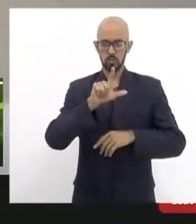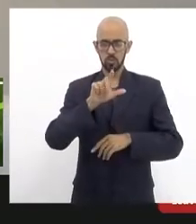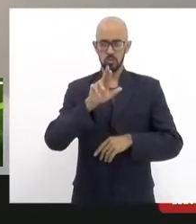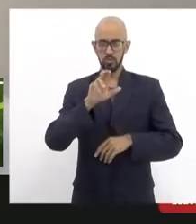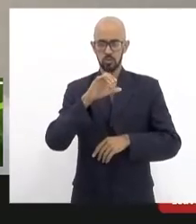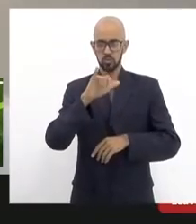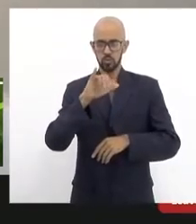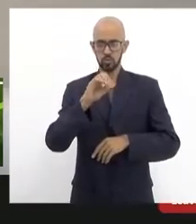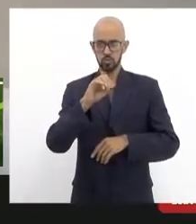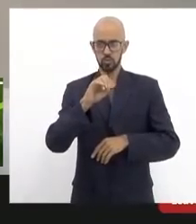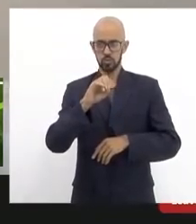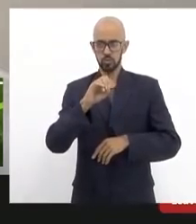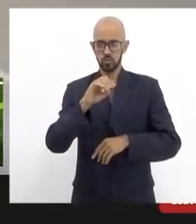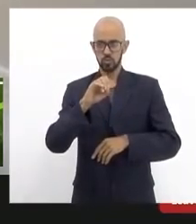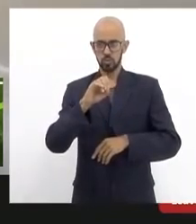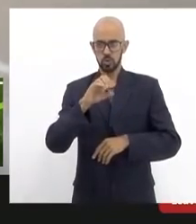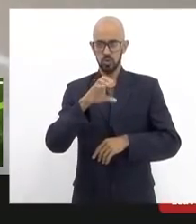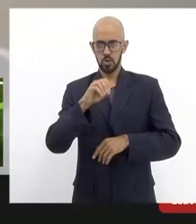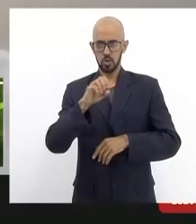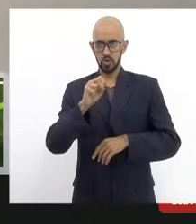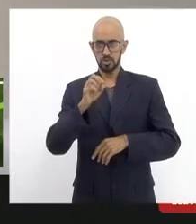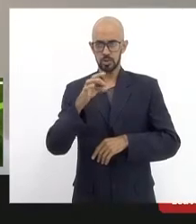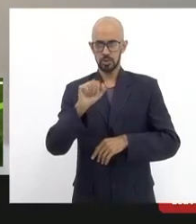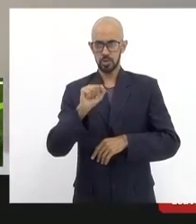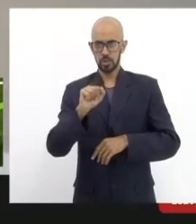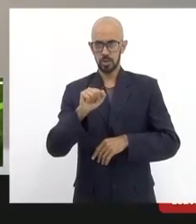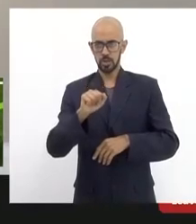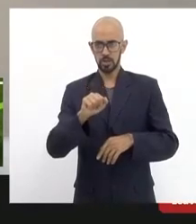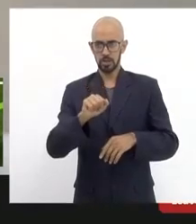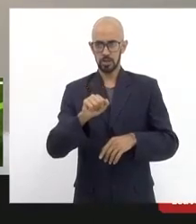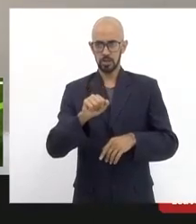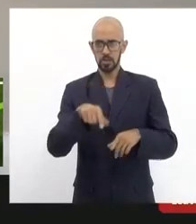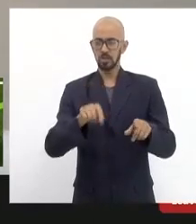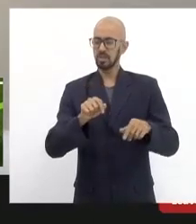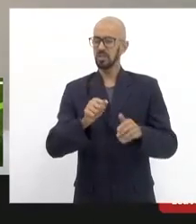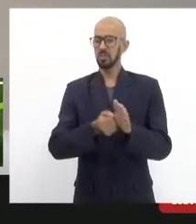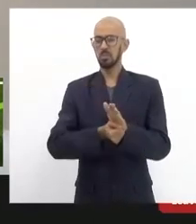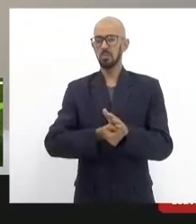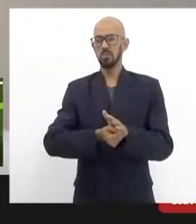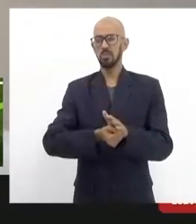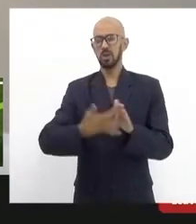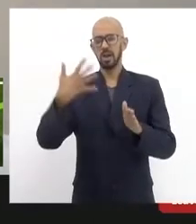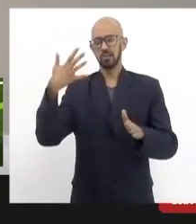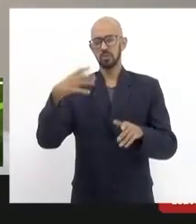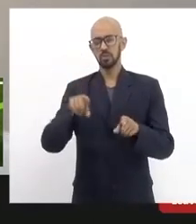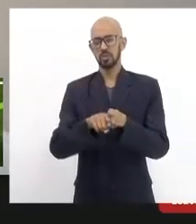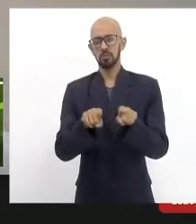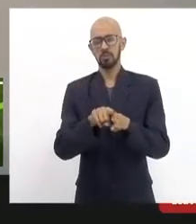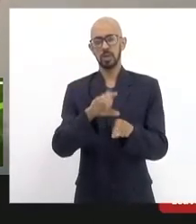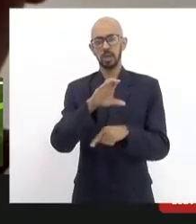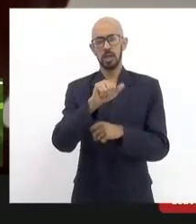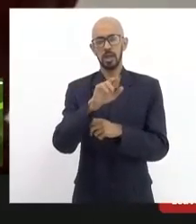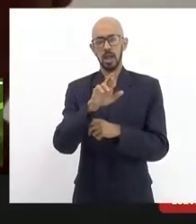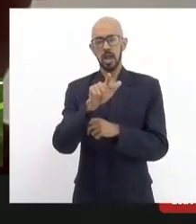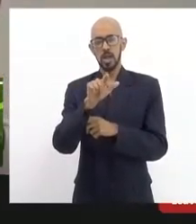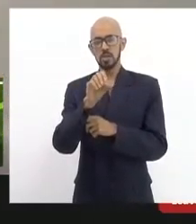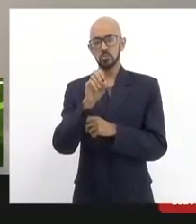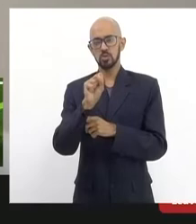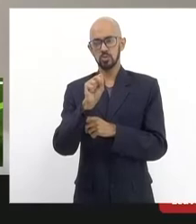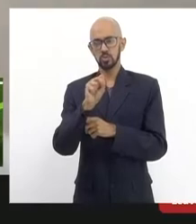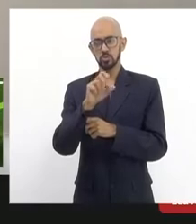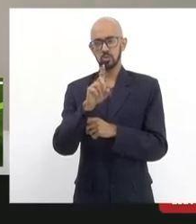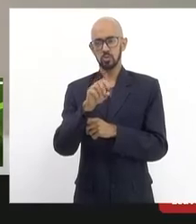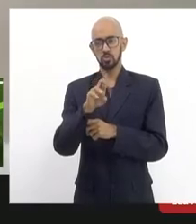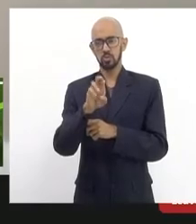o Oscar Niemeyer mexeu no projeto de Le Corbezier Carlos Drummond de Andrade era o chefe de gabinete do